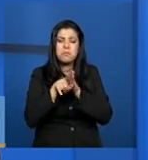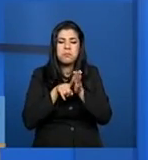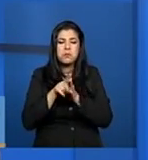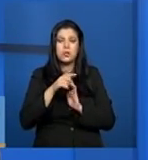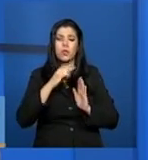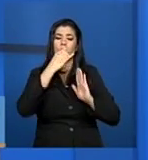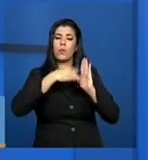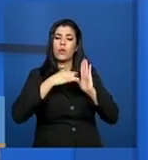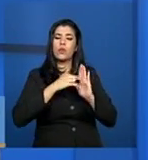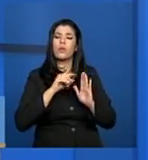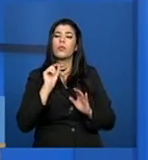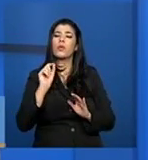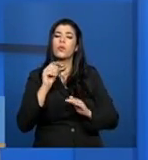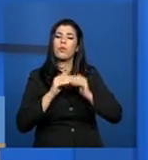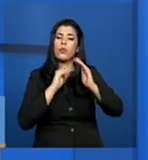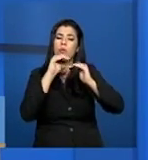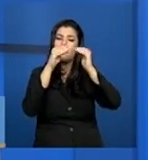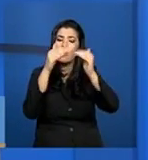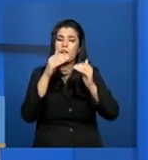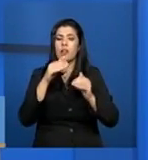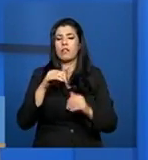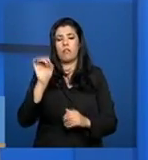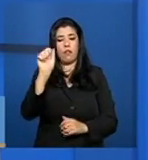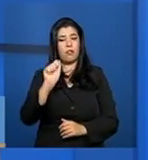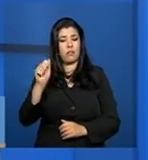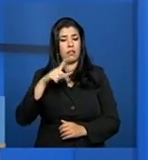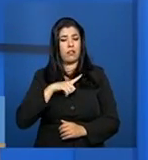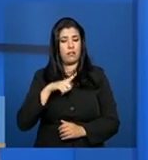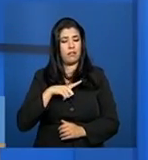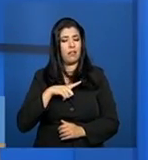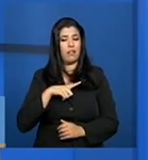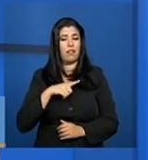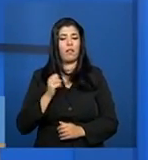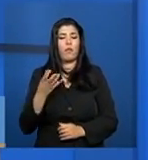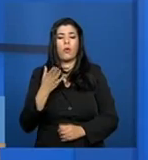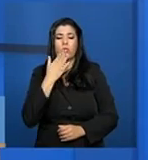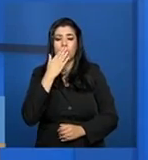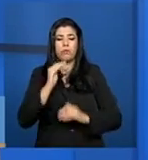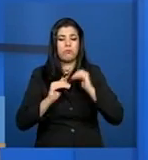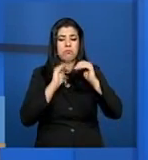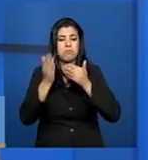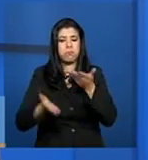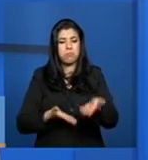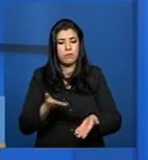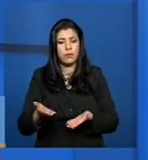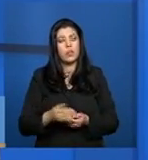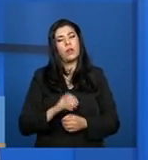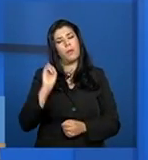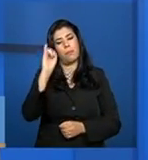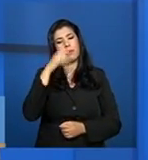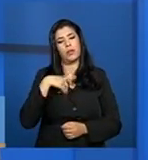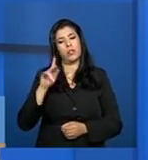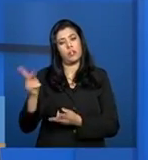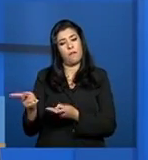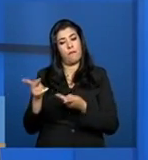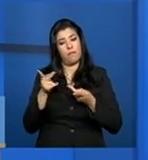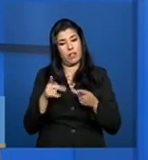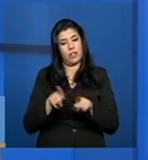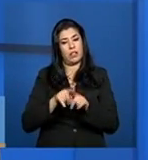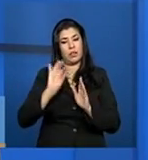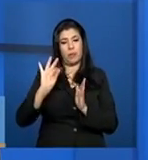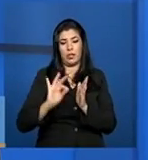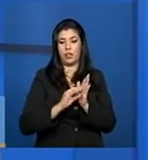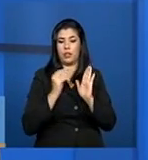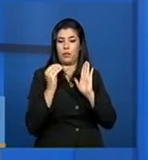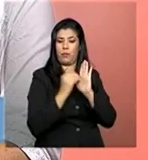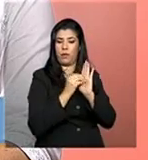aquela entidade avançou, em que aquele serviço avançou, né? Então, assim, é extremamente importante fazer a visita e registrar no sistema. Bom, Miriam, e